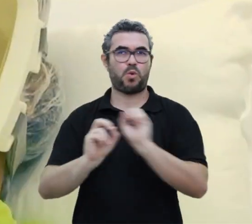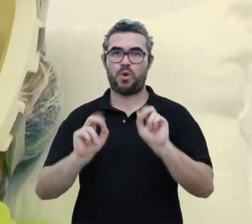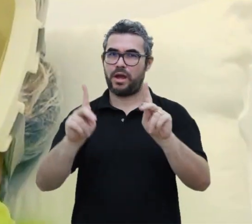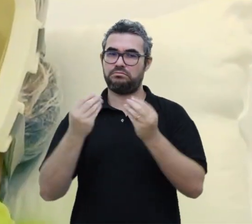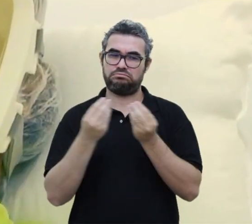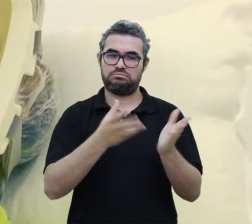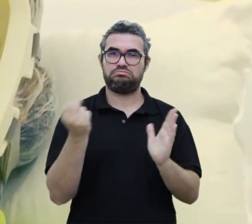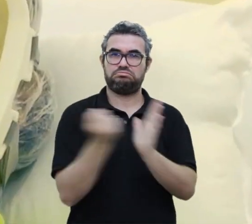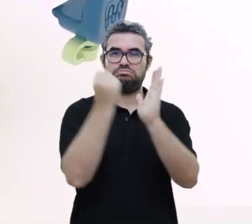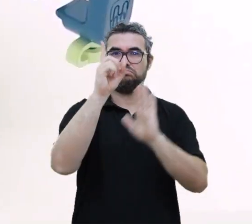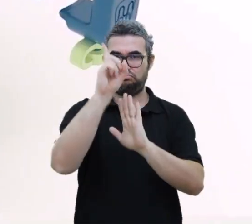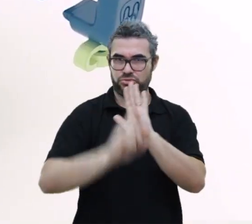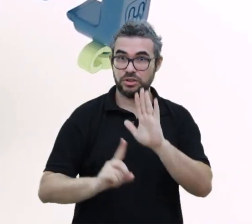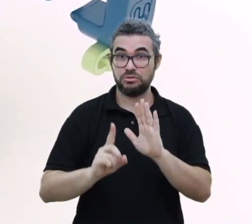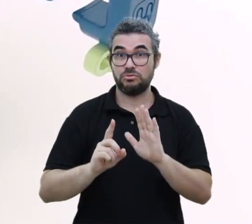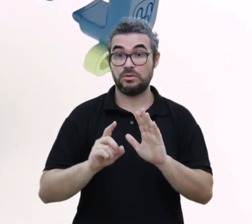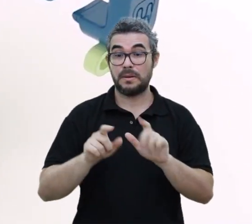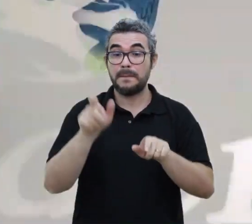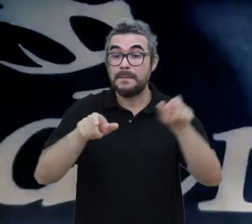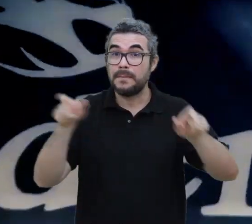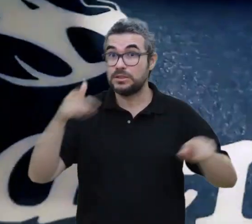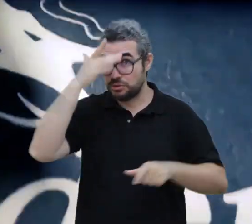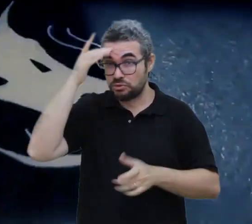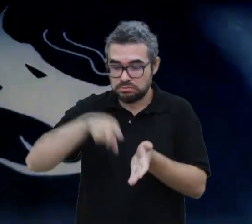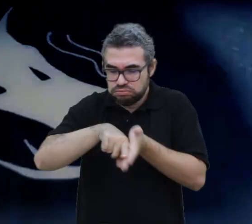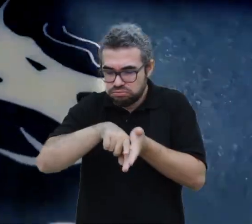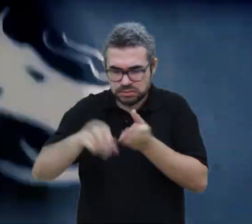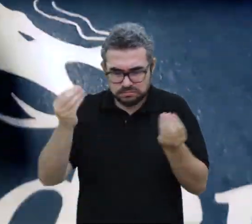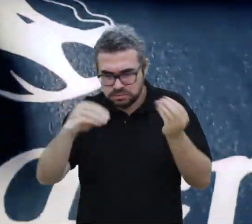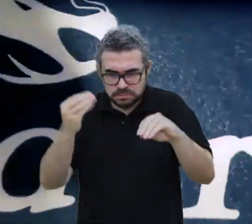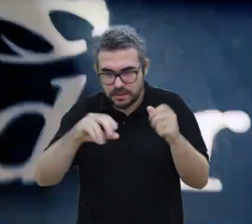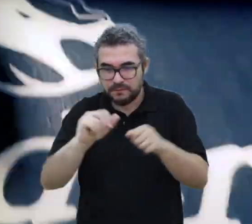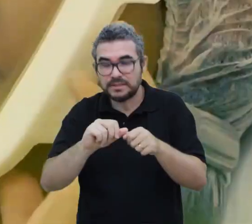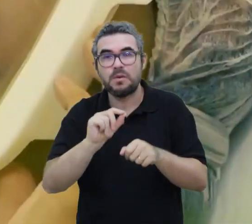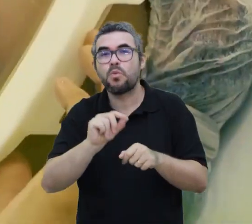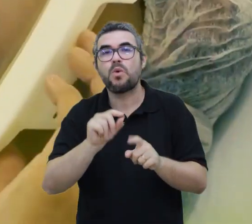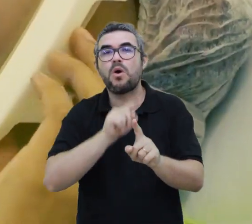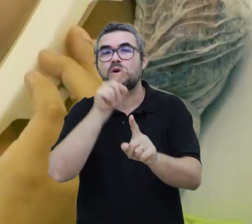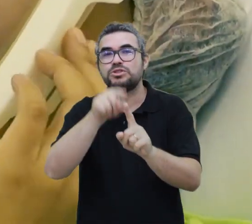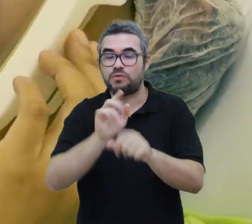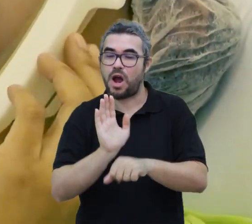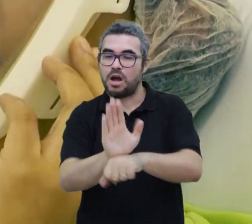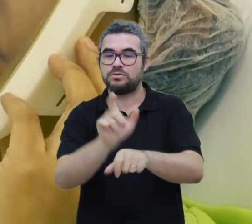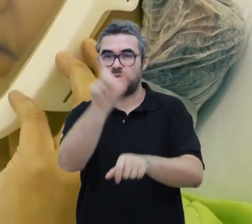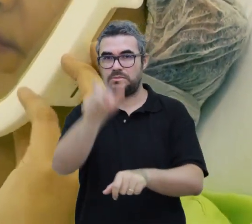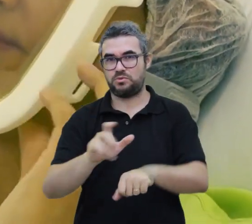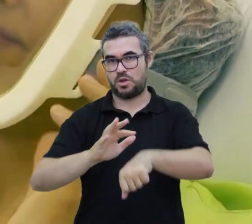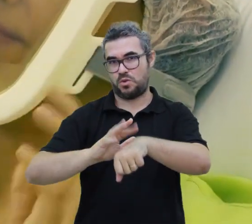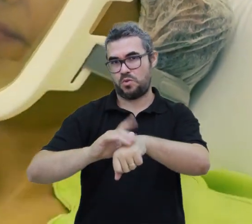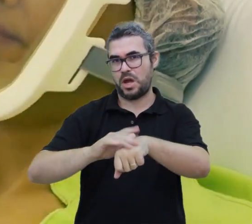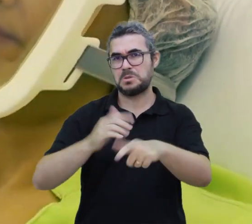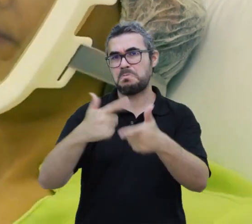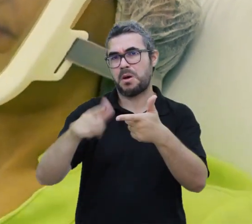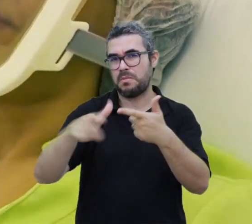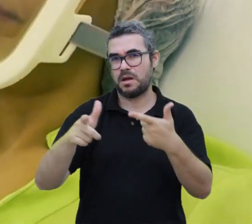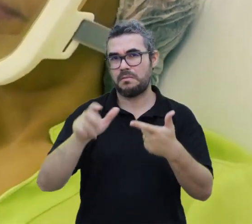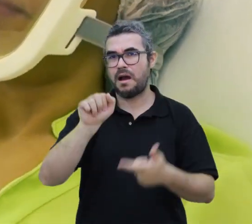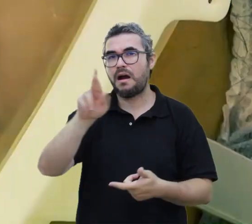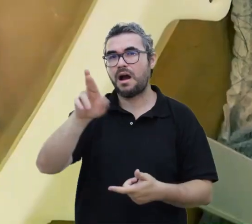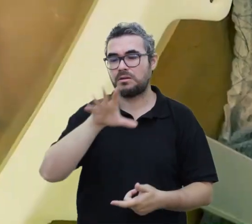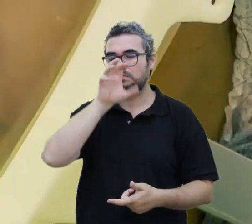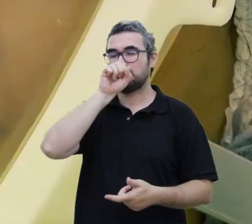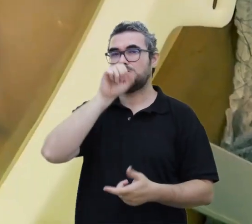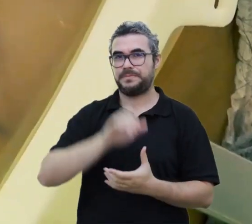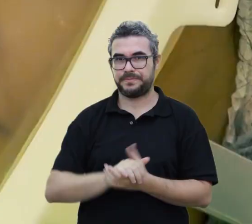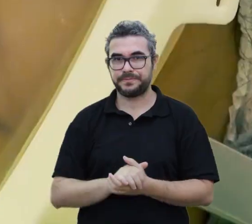concedida em tempo recorde, foi desenvolvida por pesquisadores de diversas áreas e é uma aliada no tratamento de vários tipos de